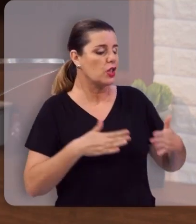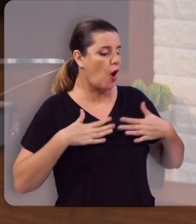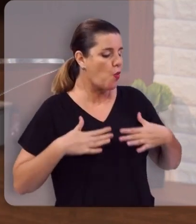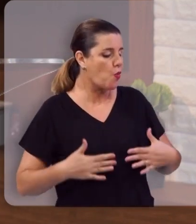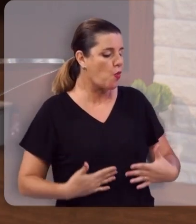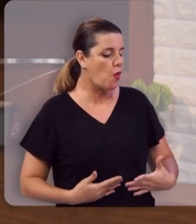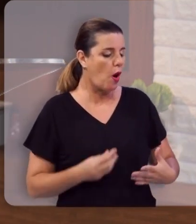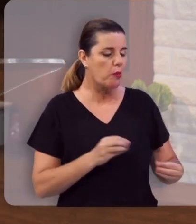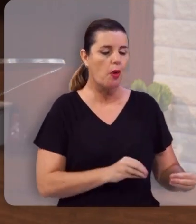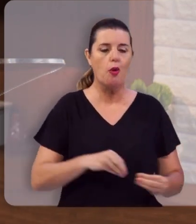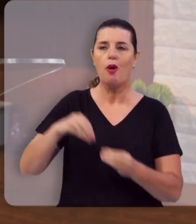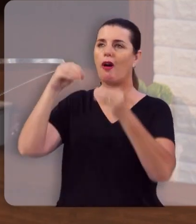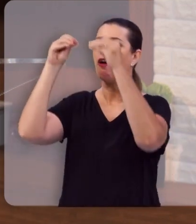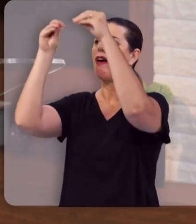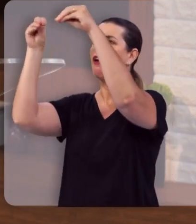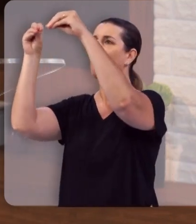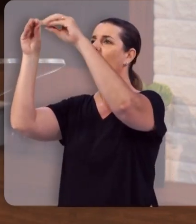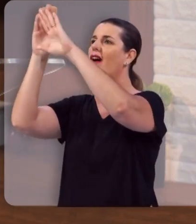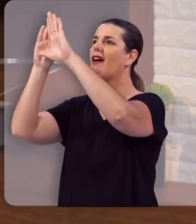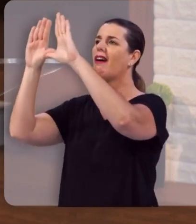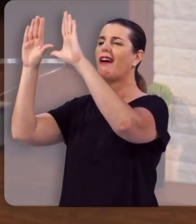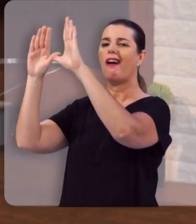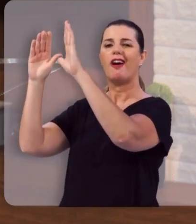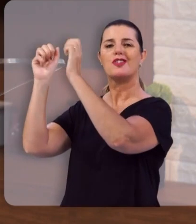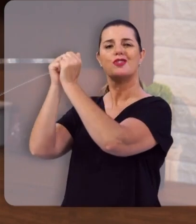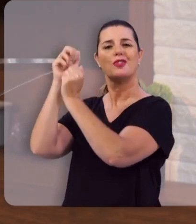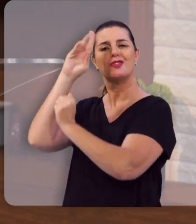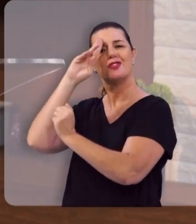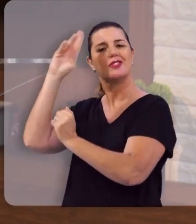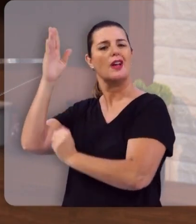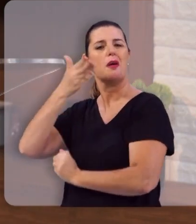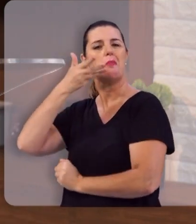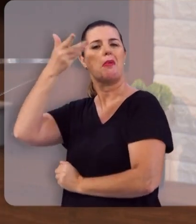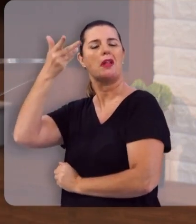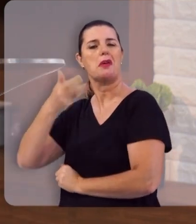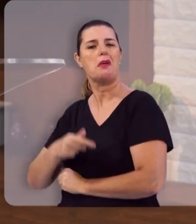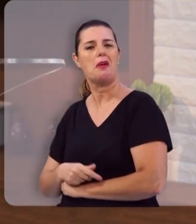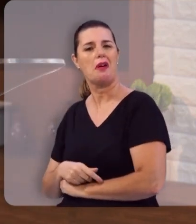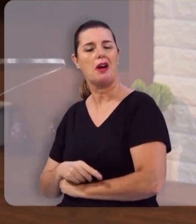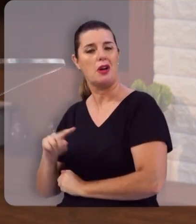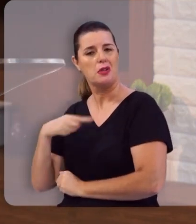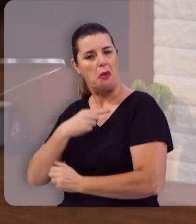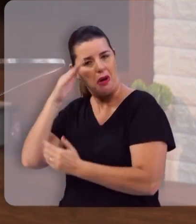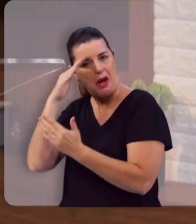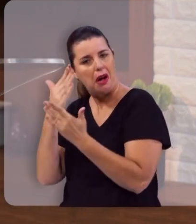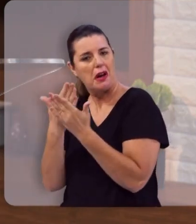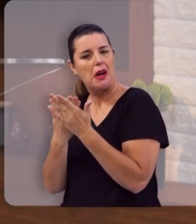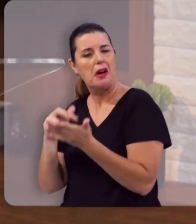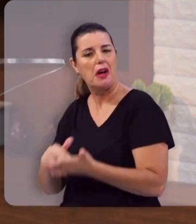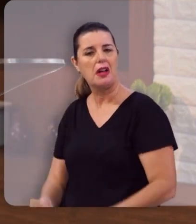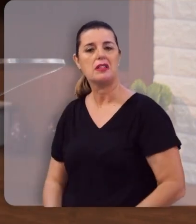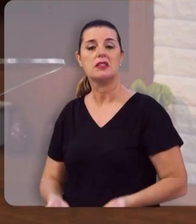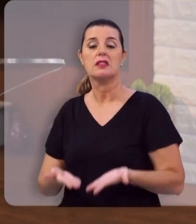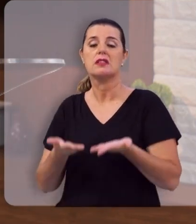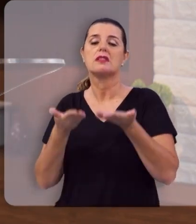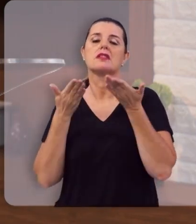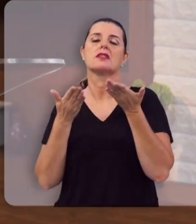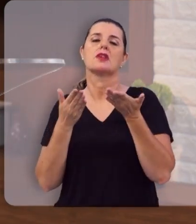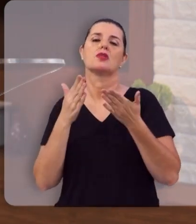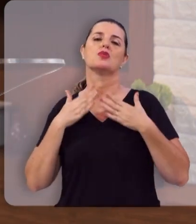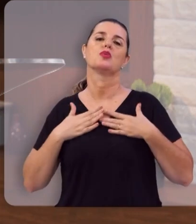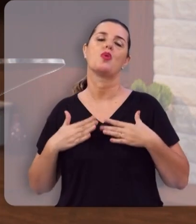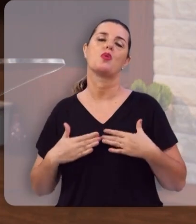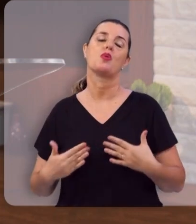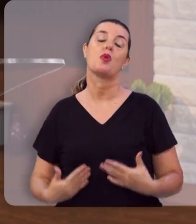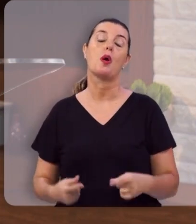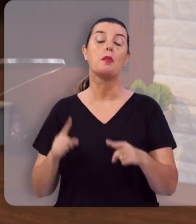e habitar com o Senhor, é partir e estar com Cristo, o é incomparavelmente melhor. Nós cremos na ressurreição do